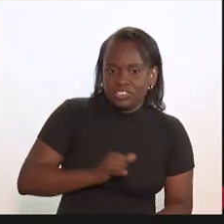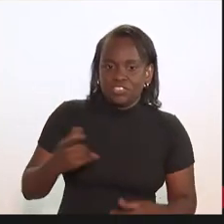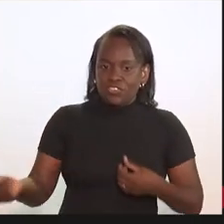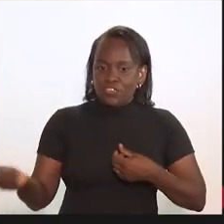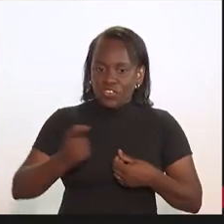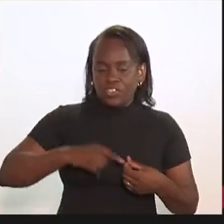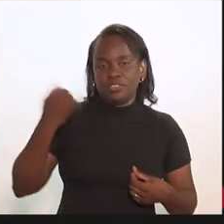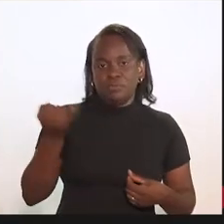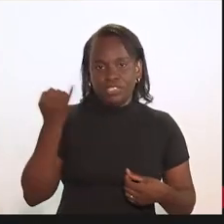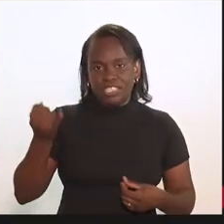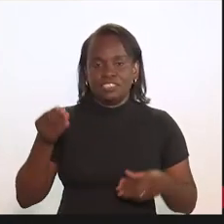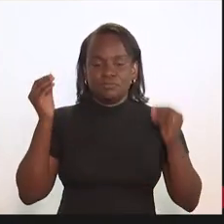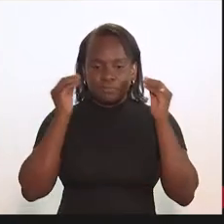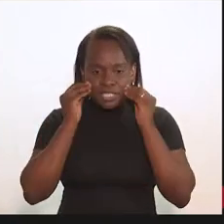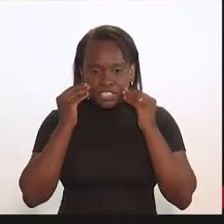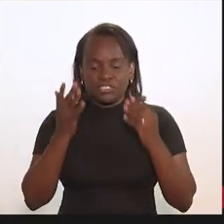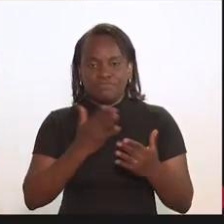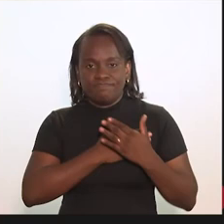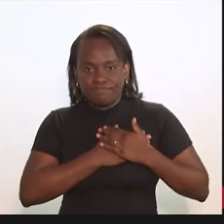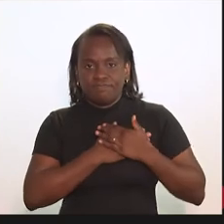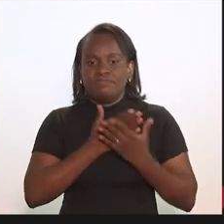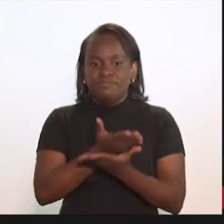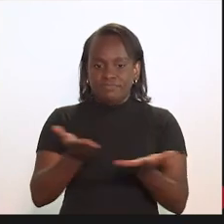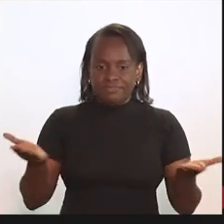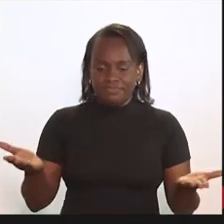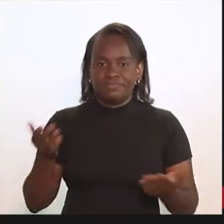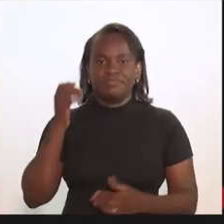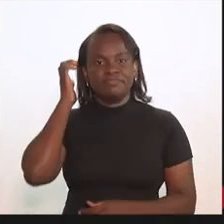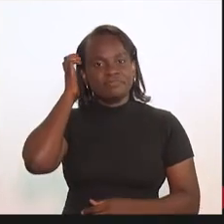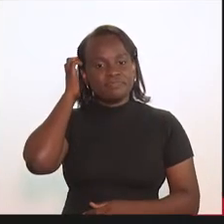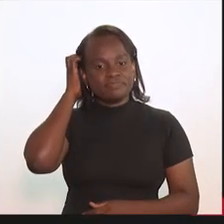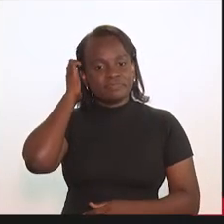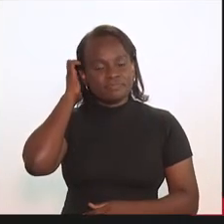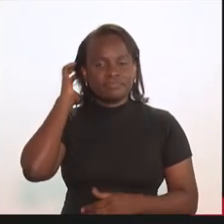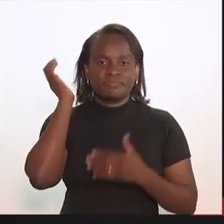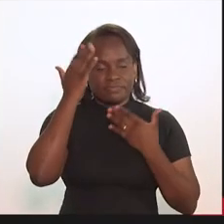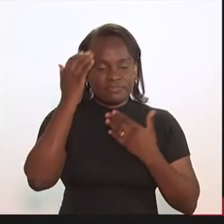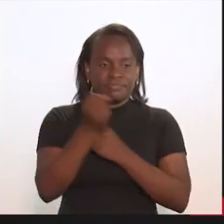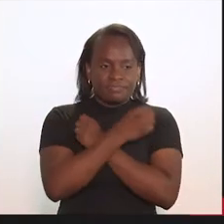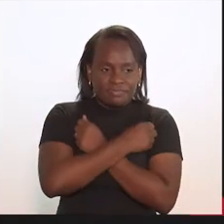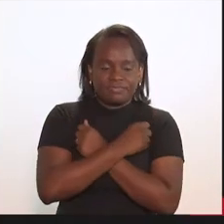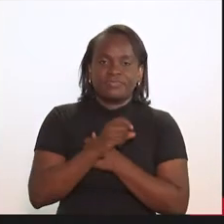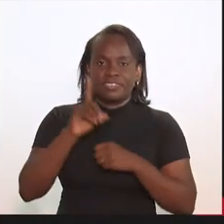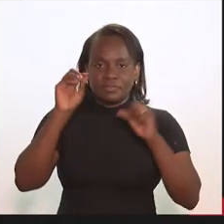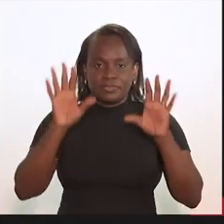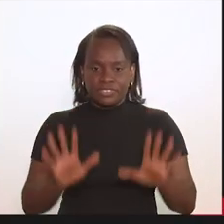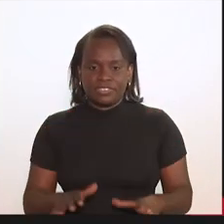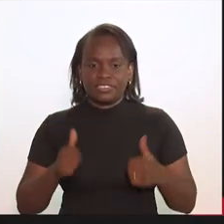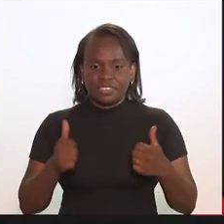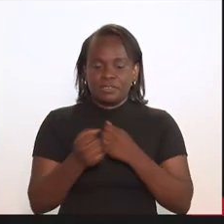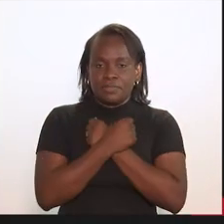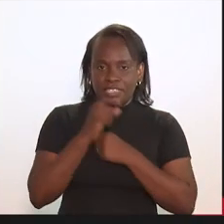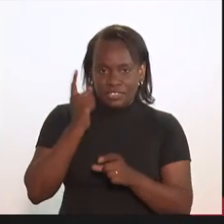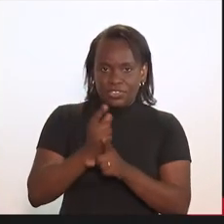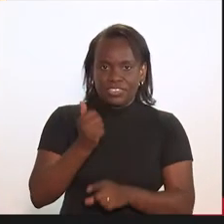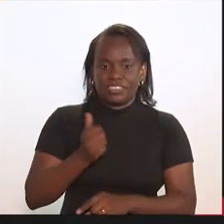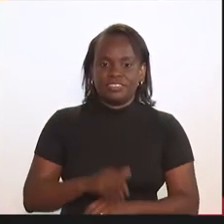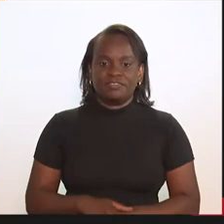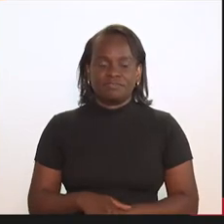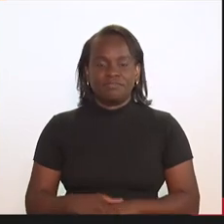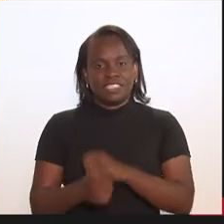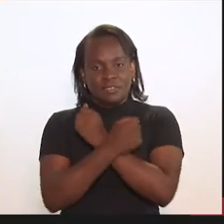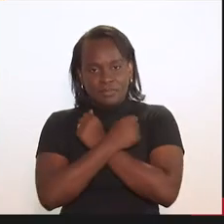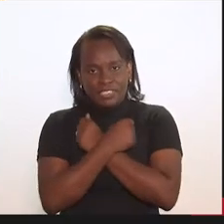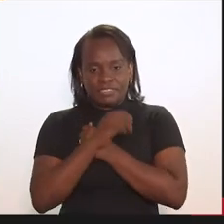de Janeiro nesse resgate tão importante. Um beijo aí no coração de todos vocês. Um abraço. Um abraço a todos vocês. Até mais tarde.